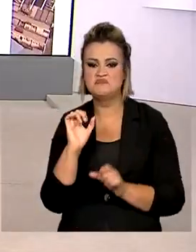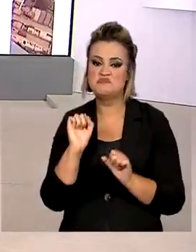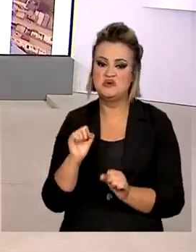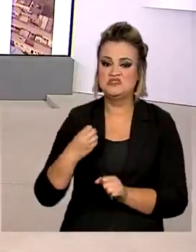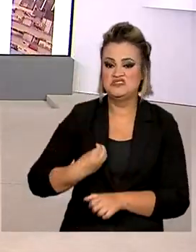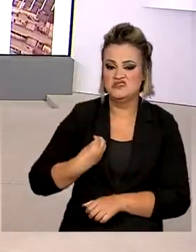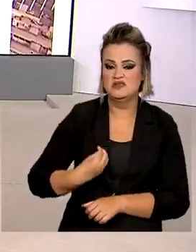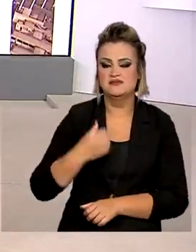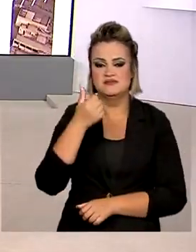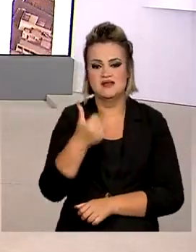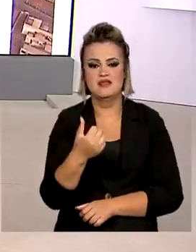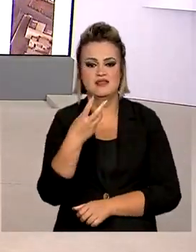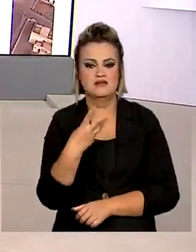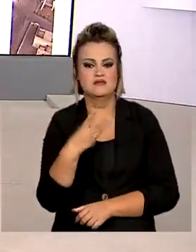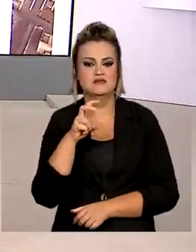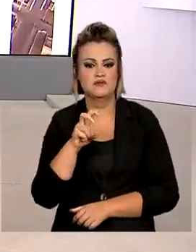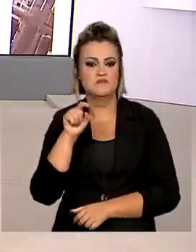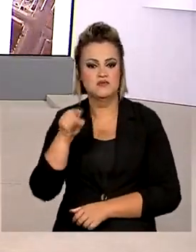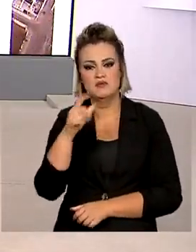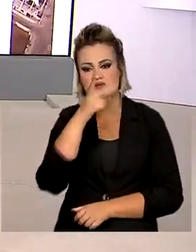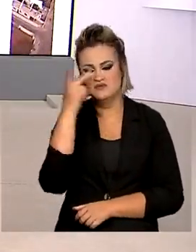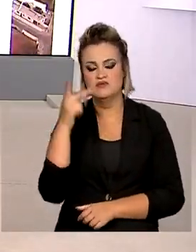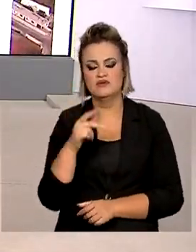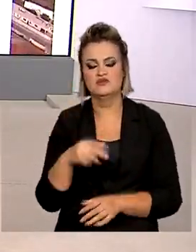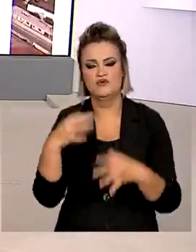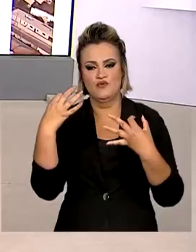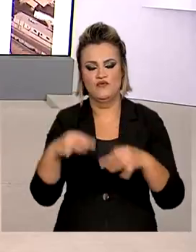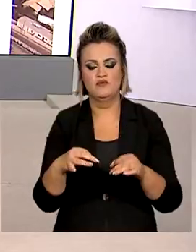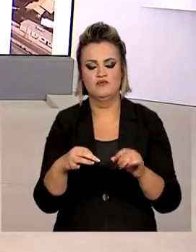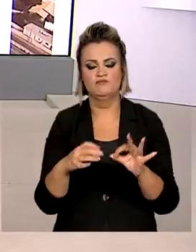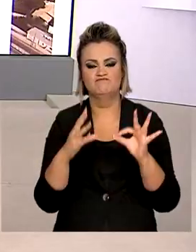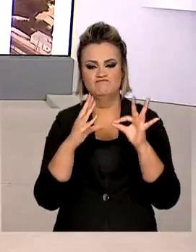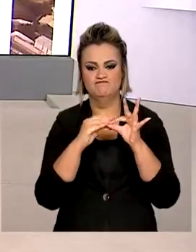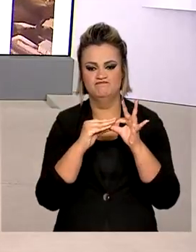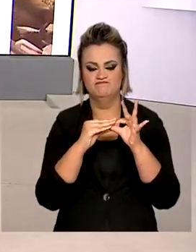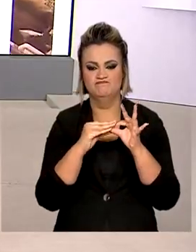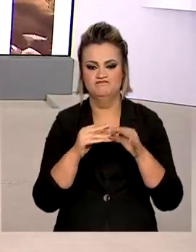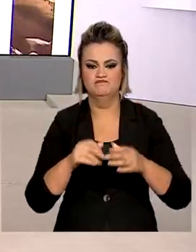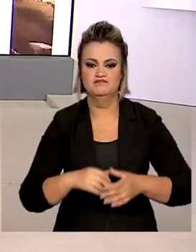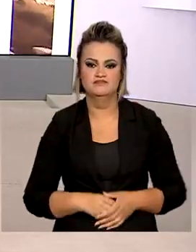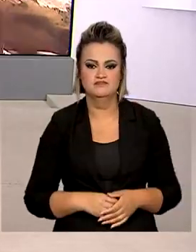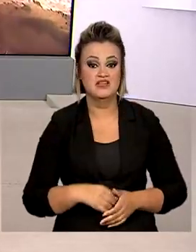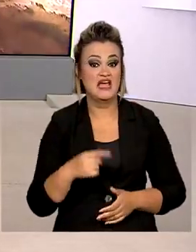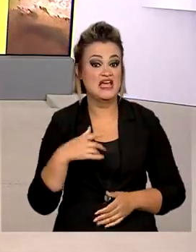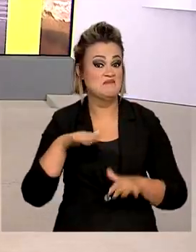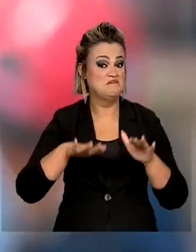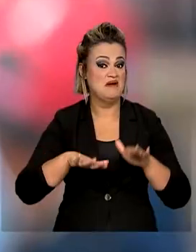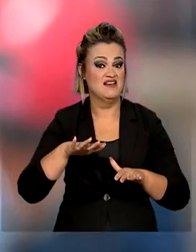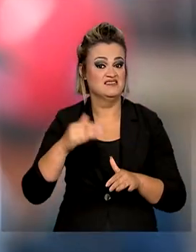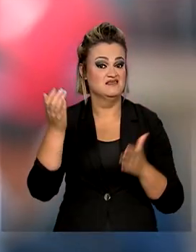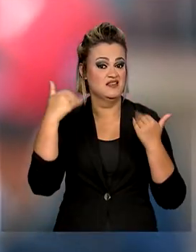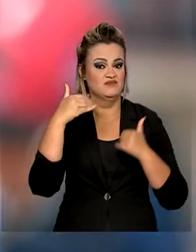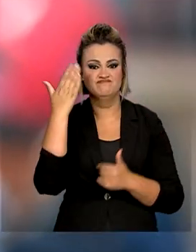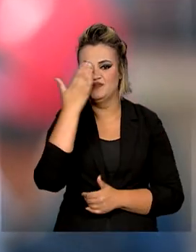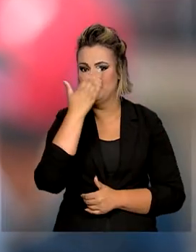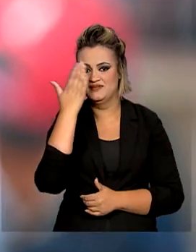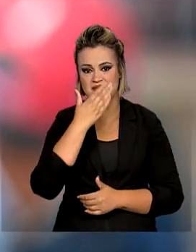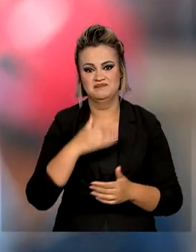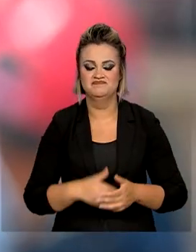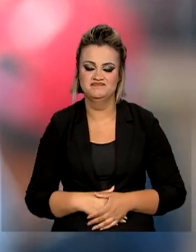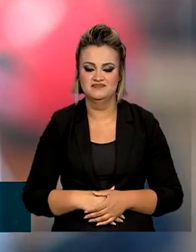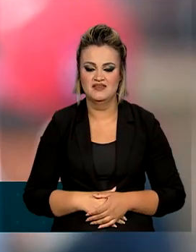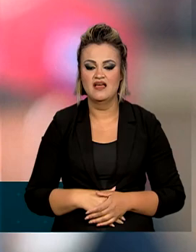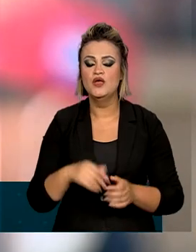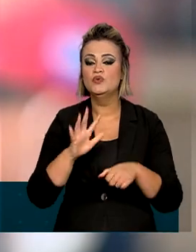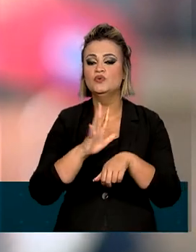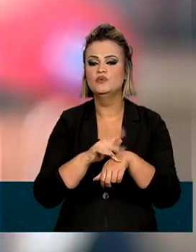existam cerca de 135 mil pessoas que vivem com HIV e não sabem. A AIDS é uma